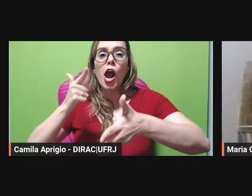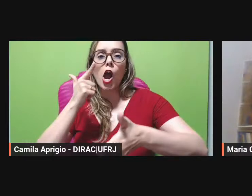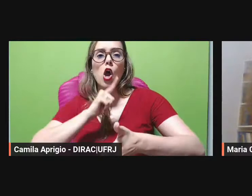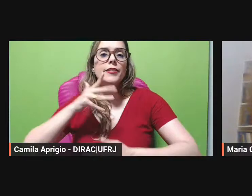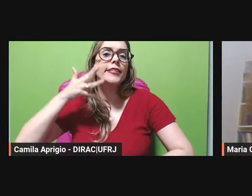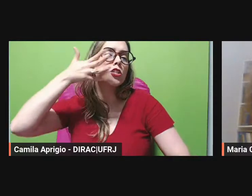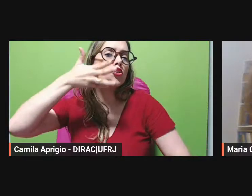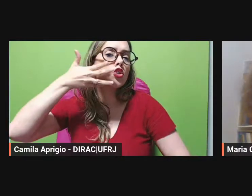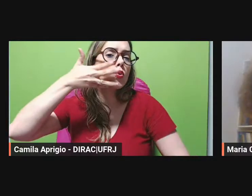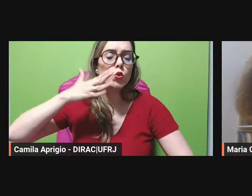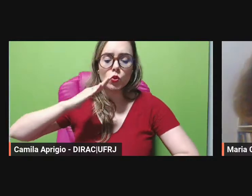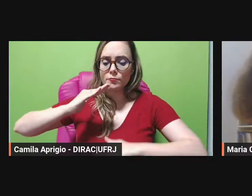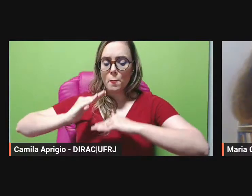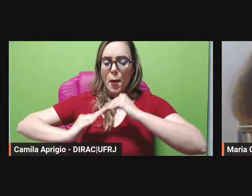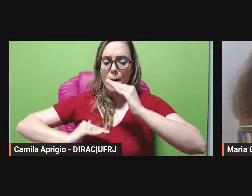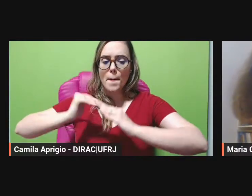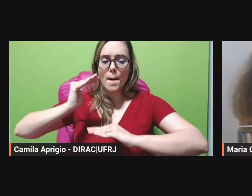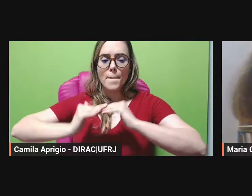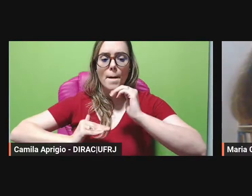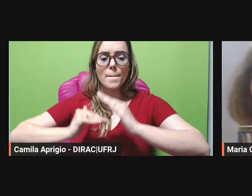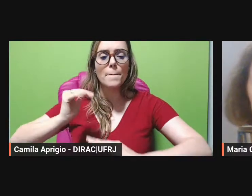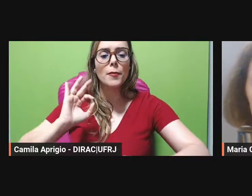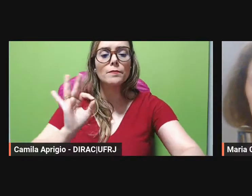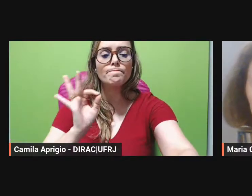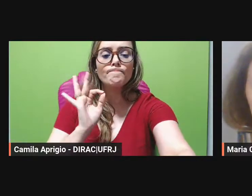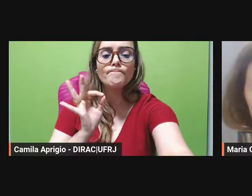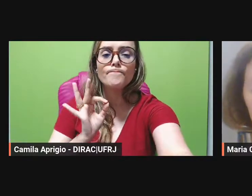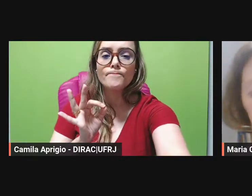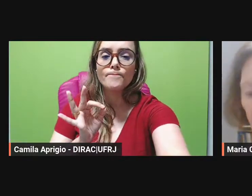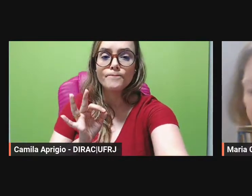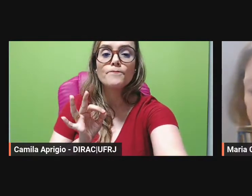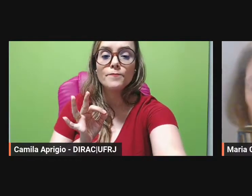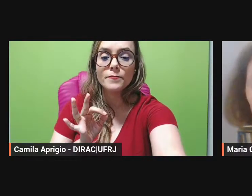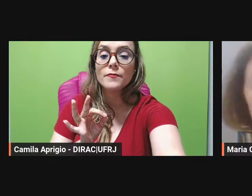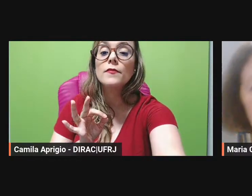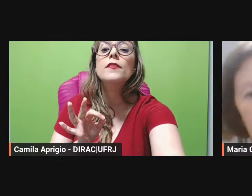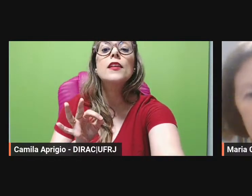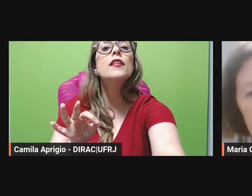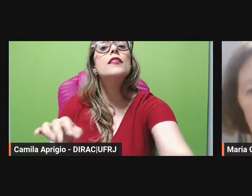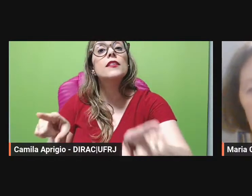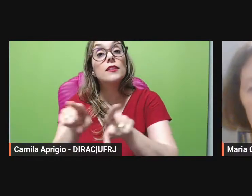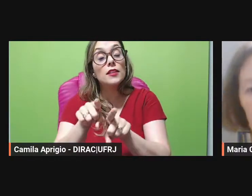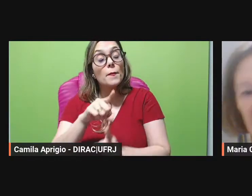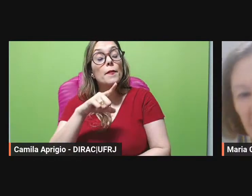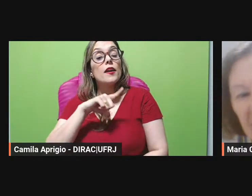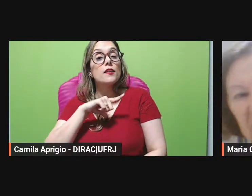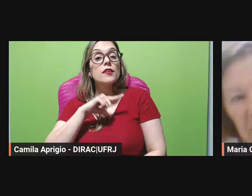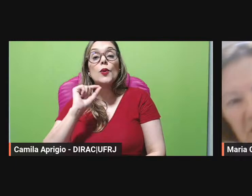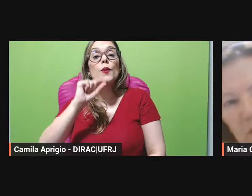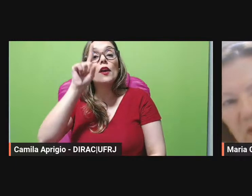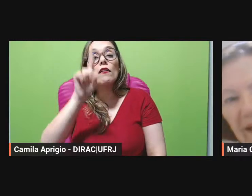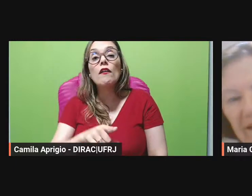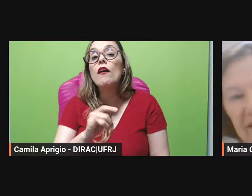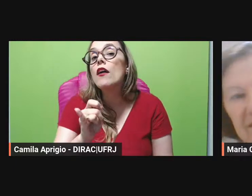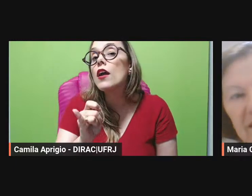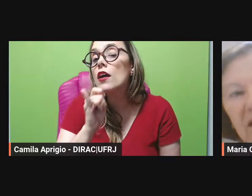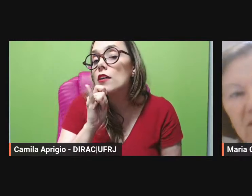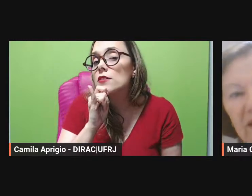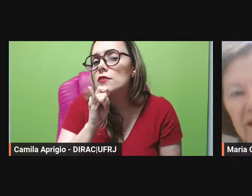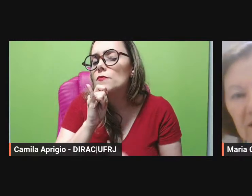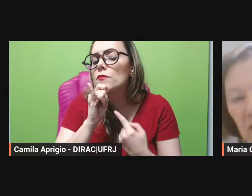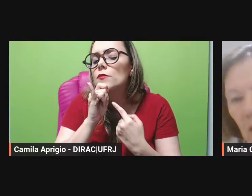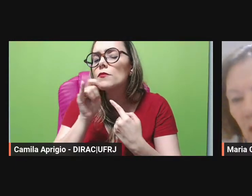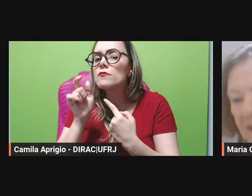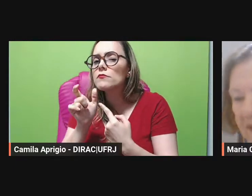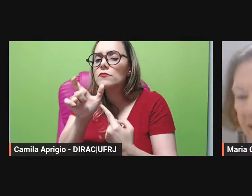entre as provas ele cita o exemplo essa palavra palavra precisa de muita atenção